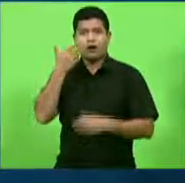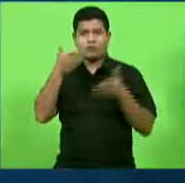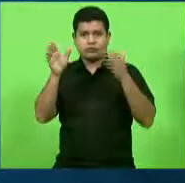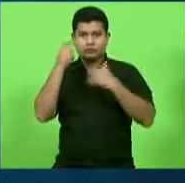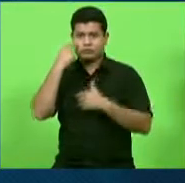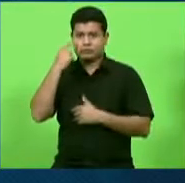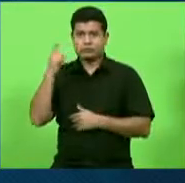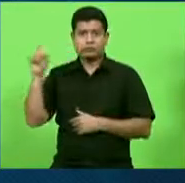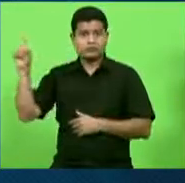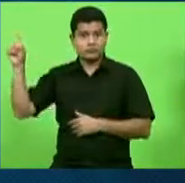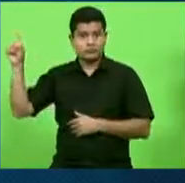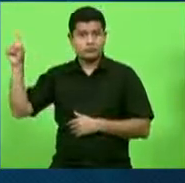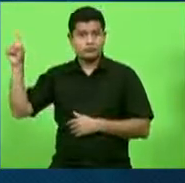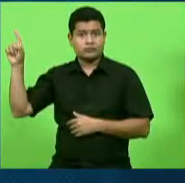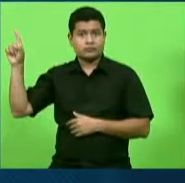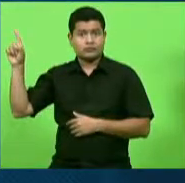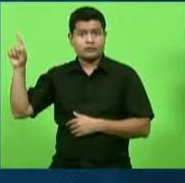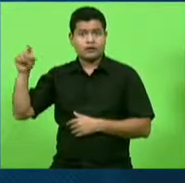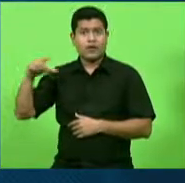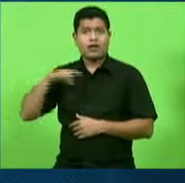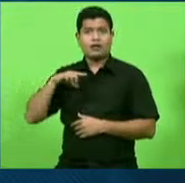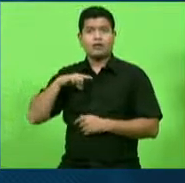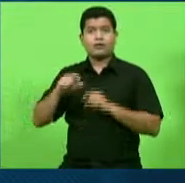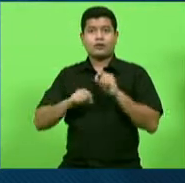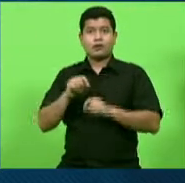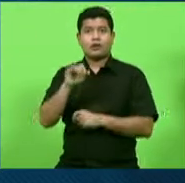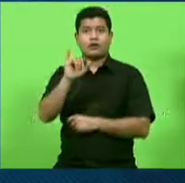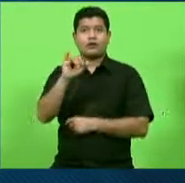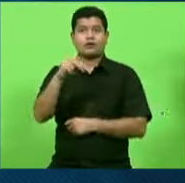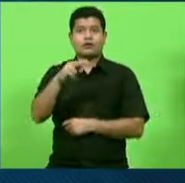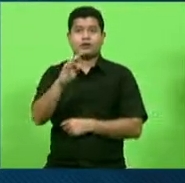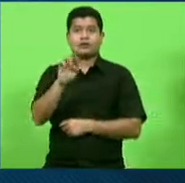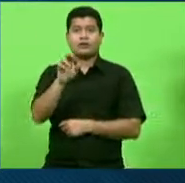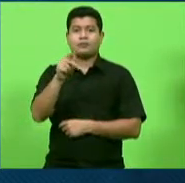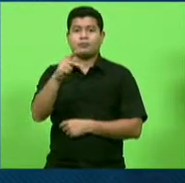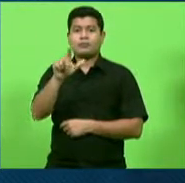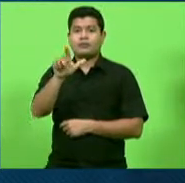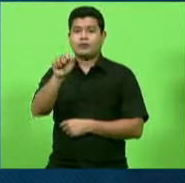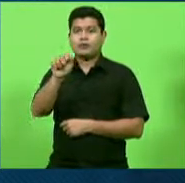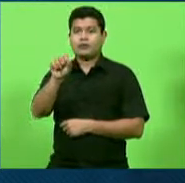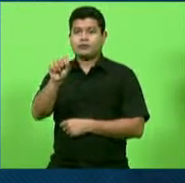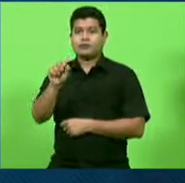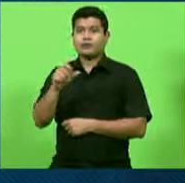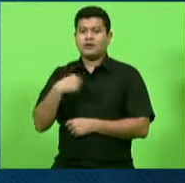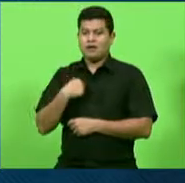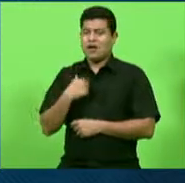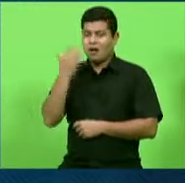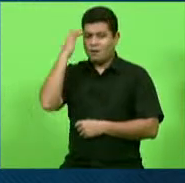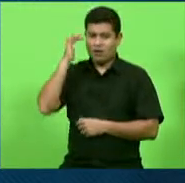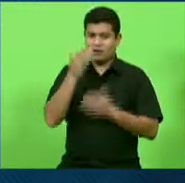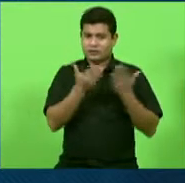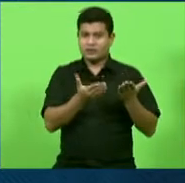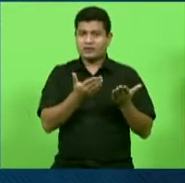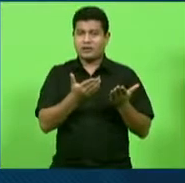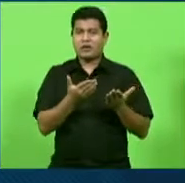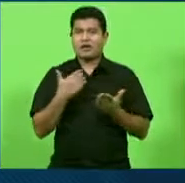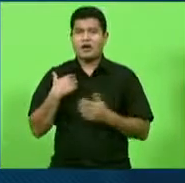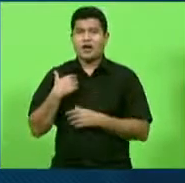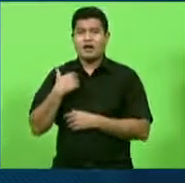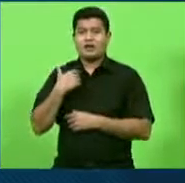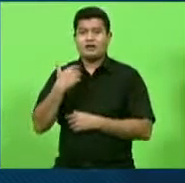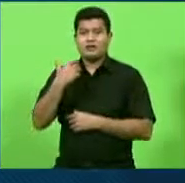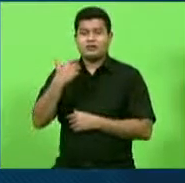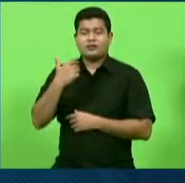Joinville. Nós temos aqui o deputado Von Ney Weber, com certeza já teve nessa feira da Interplast, que movimenta 200